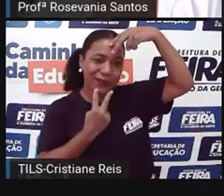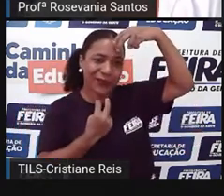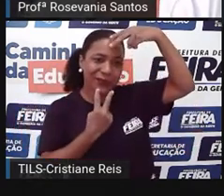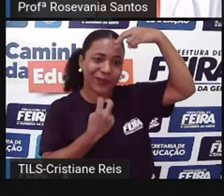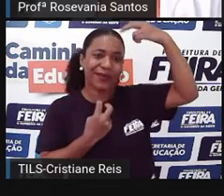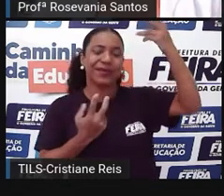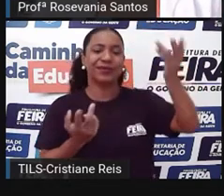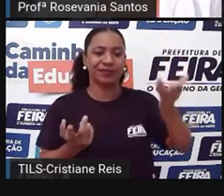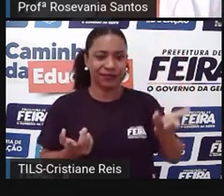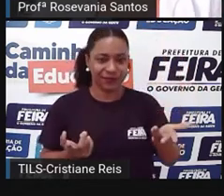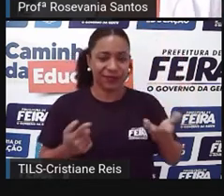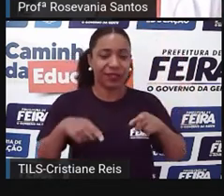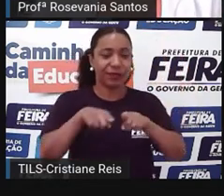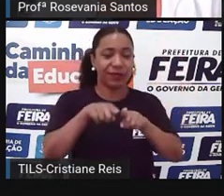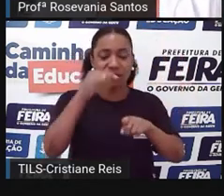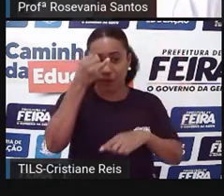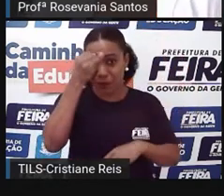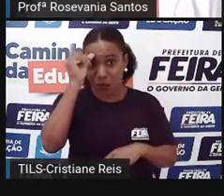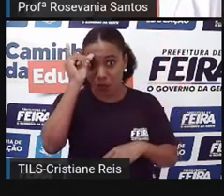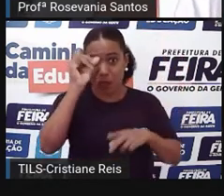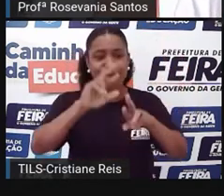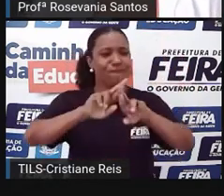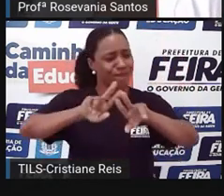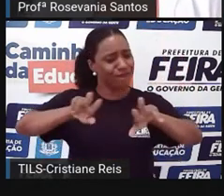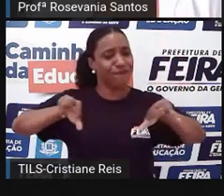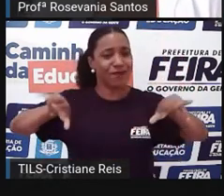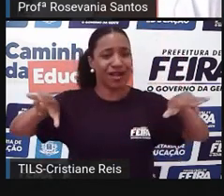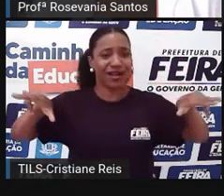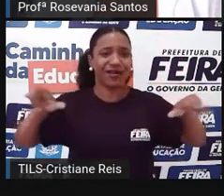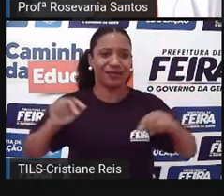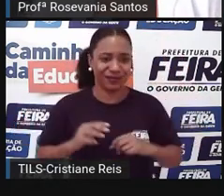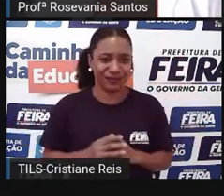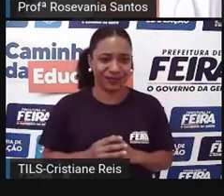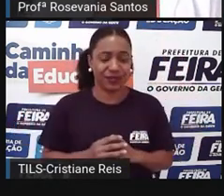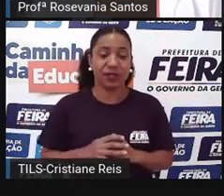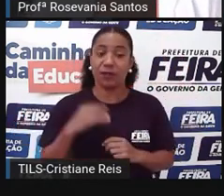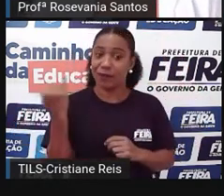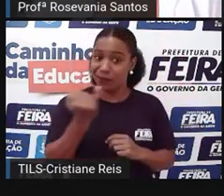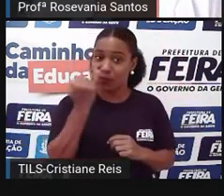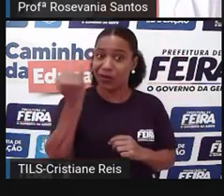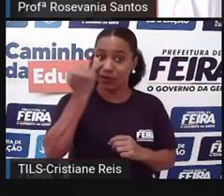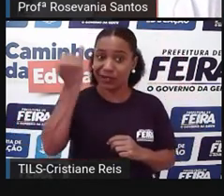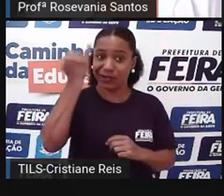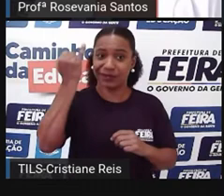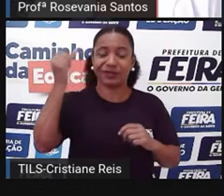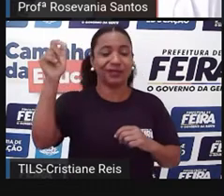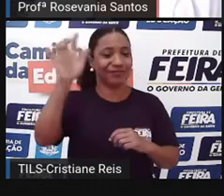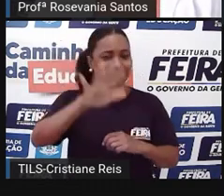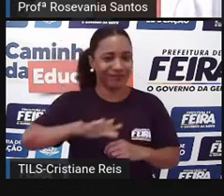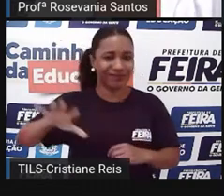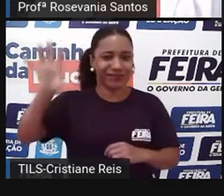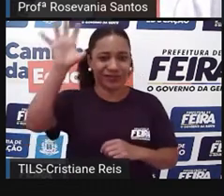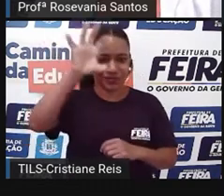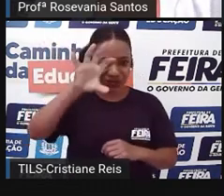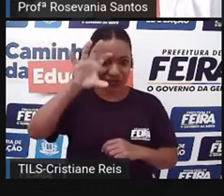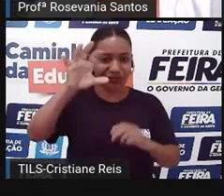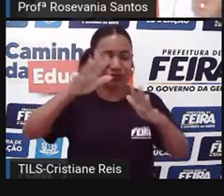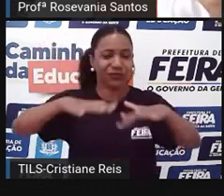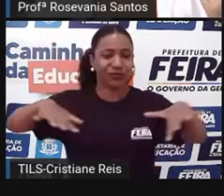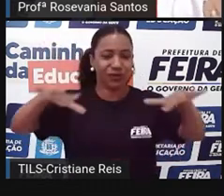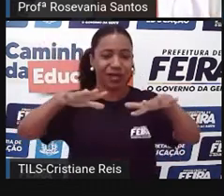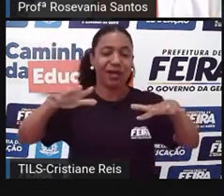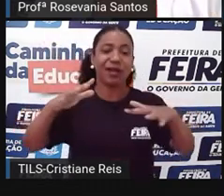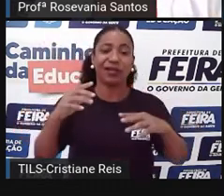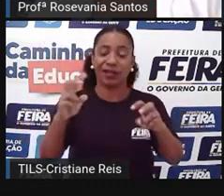de bovinos, né, de modo geral. Então, é o que vai predominar aí nessa região do semiárido, essa agricultura,